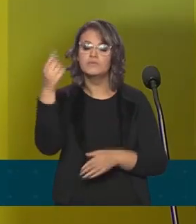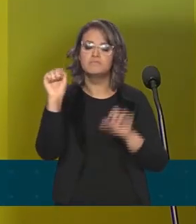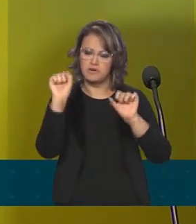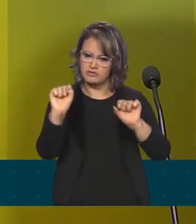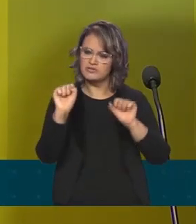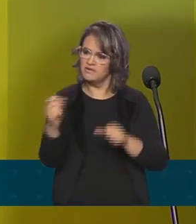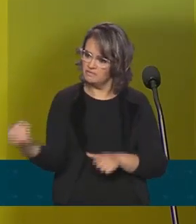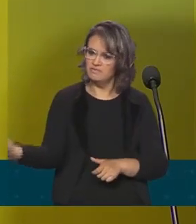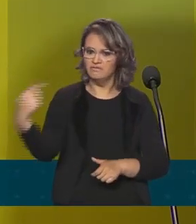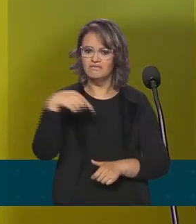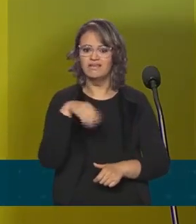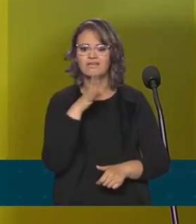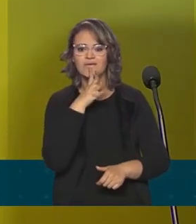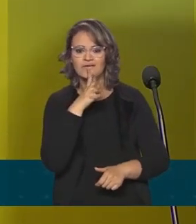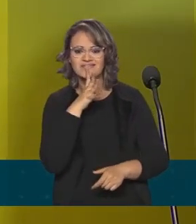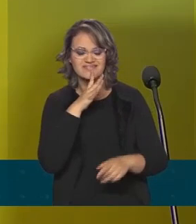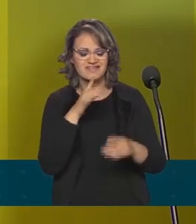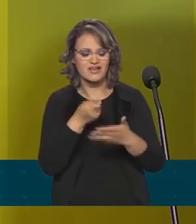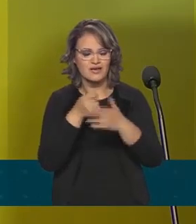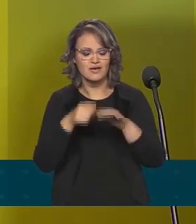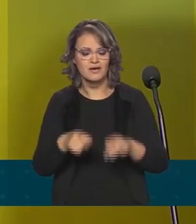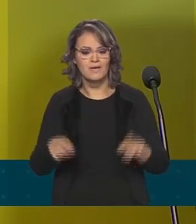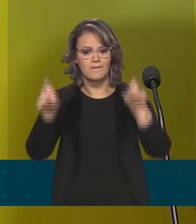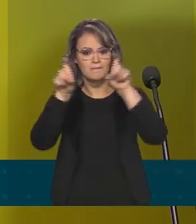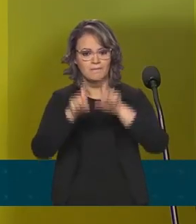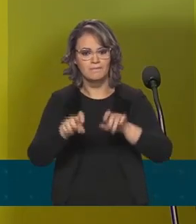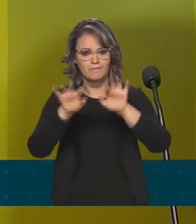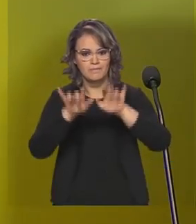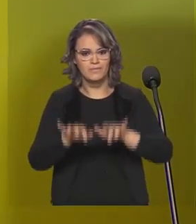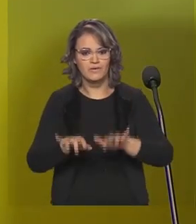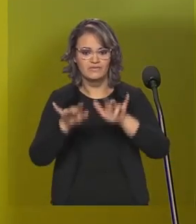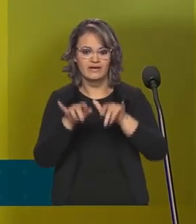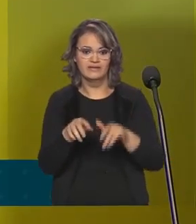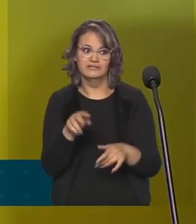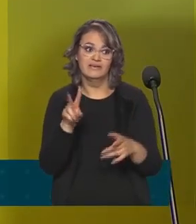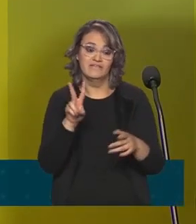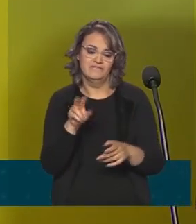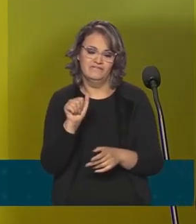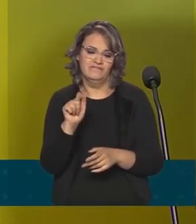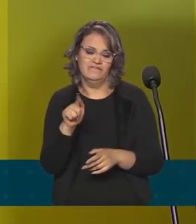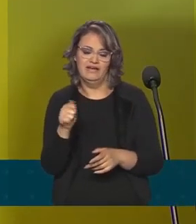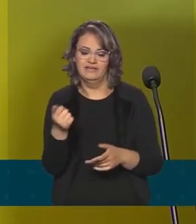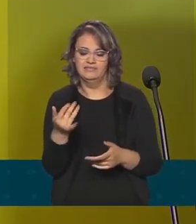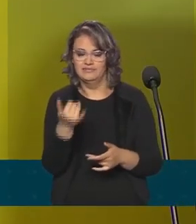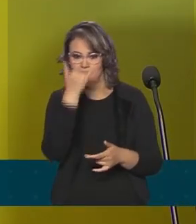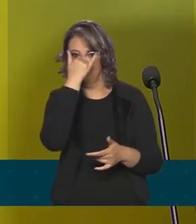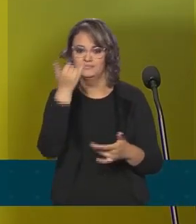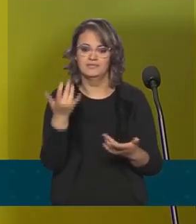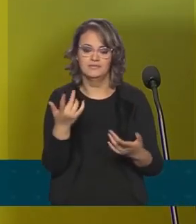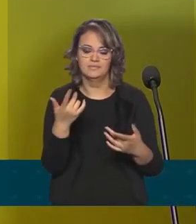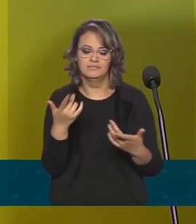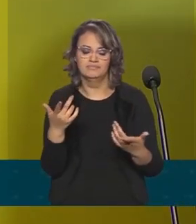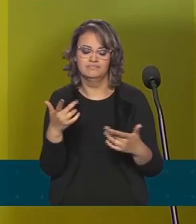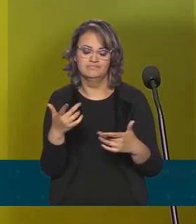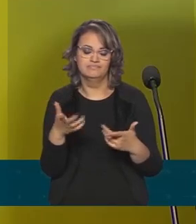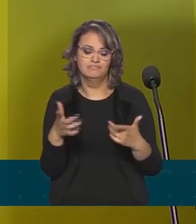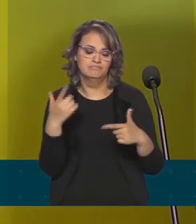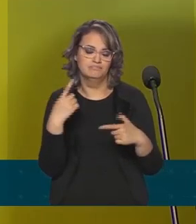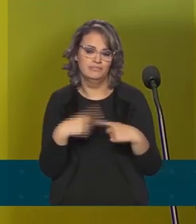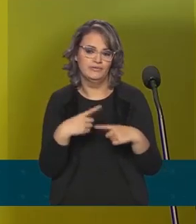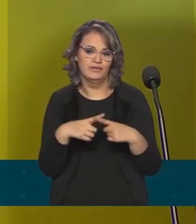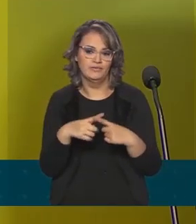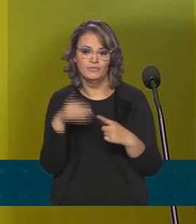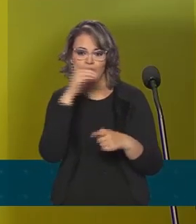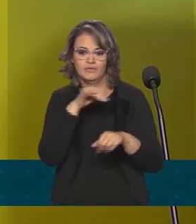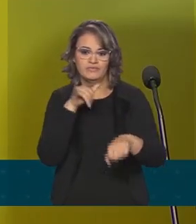Venha conhecer essa experiência do Enem Digital, ainda que você não vai mais estar concorrendo a vagas na universidade, porque faltou o primeiro dia sem justificativa. Mas,